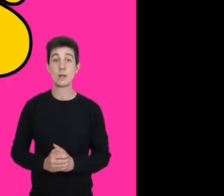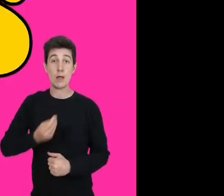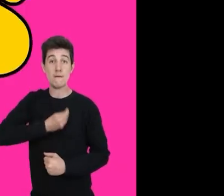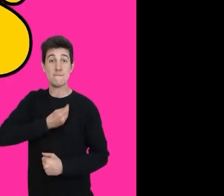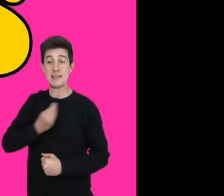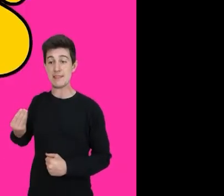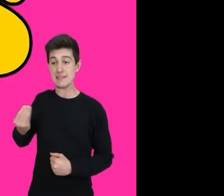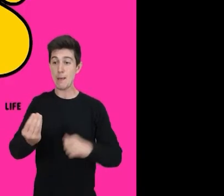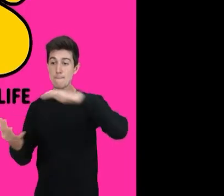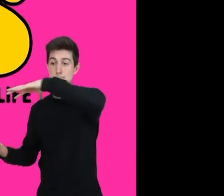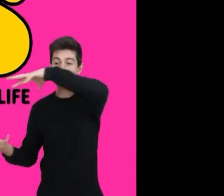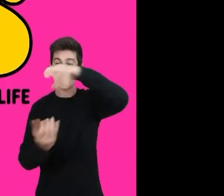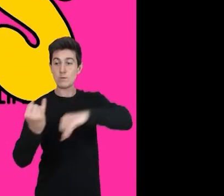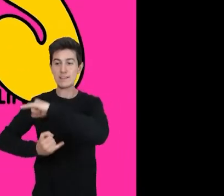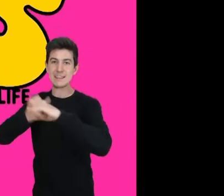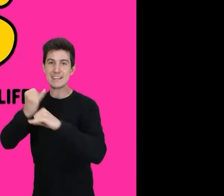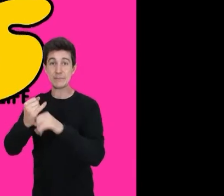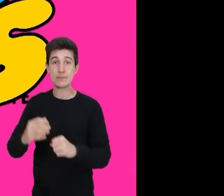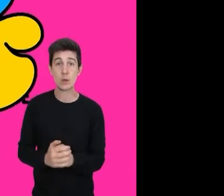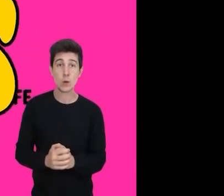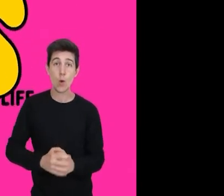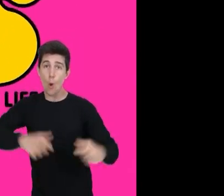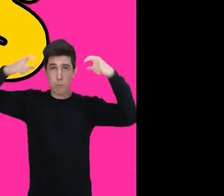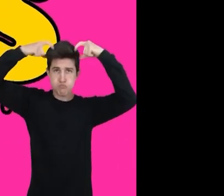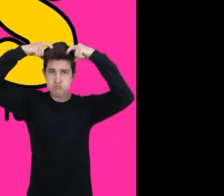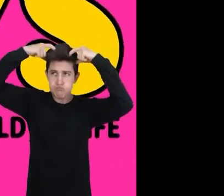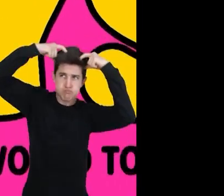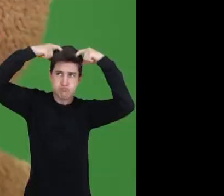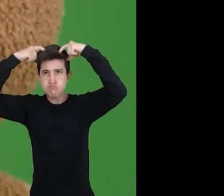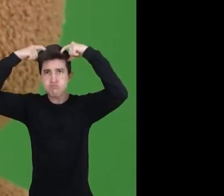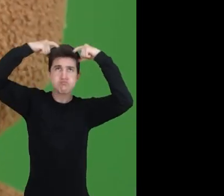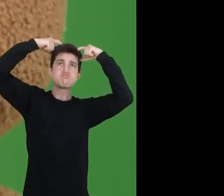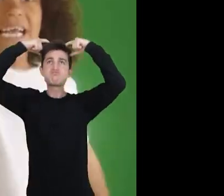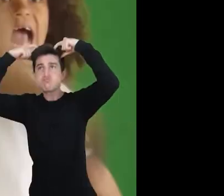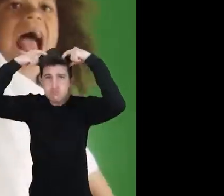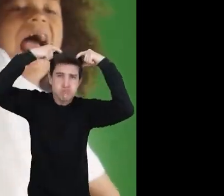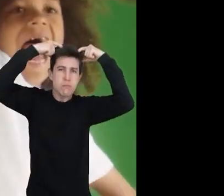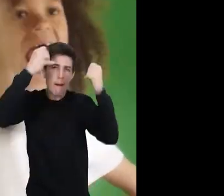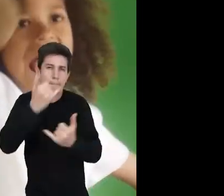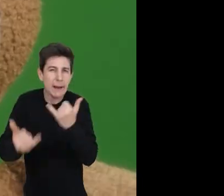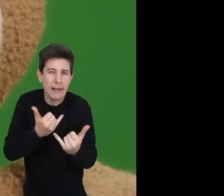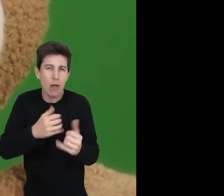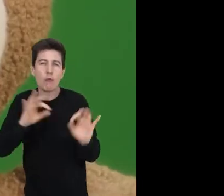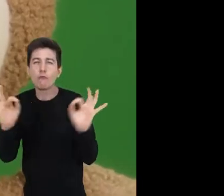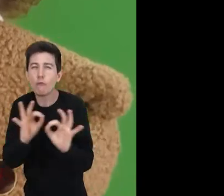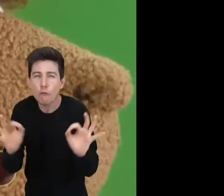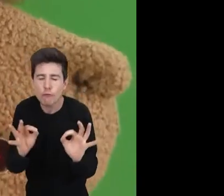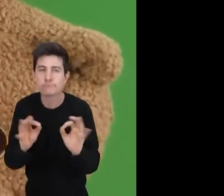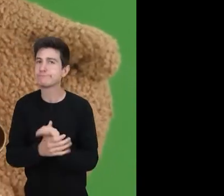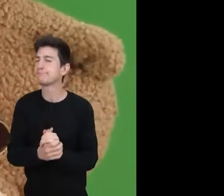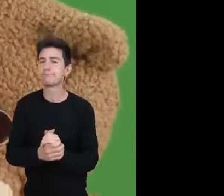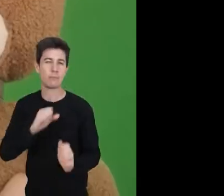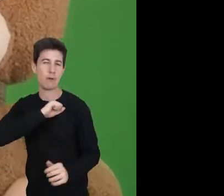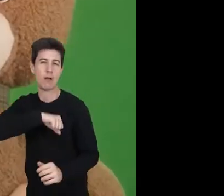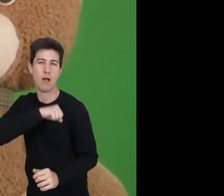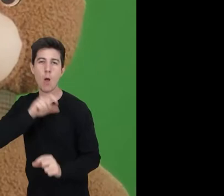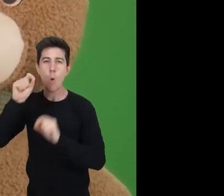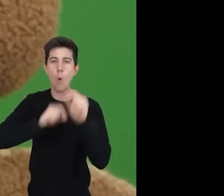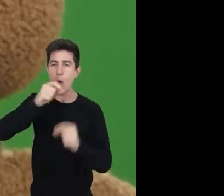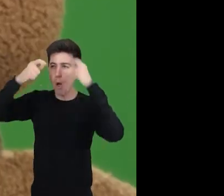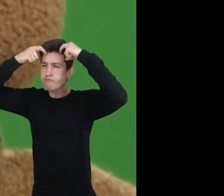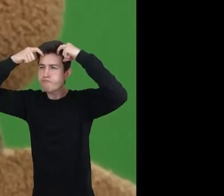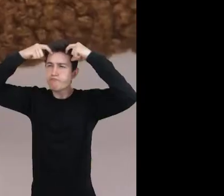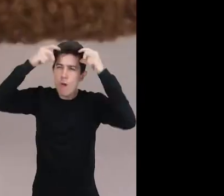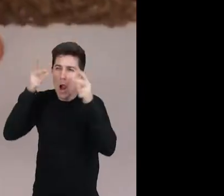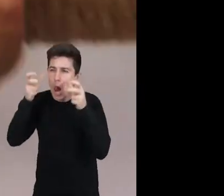Dando vida ao mundo online. Twister Toys apresenta Ursinho Compartilhado. O urso que aprende tudo sobre você e depois